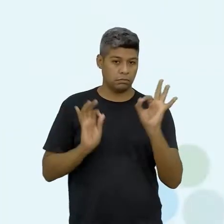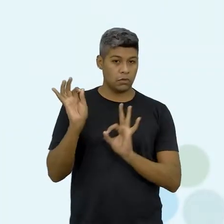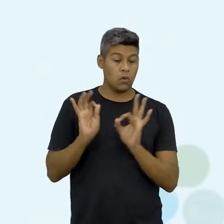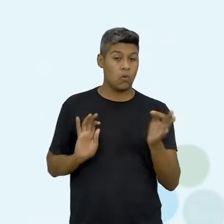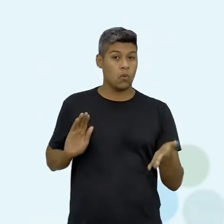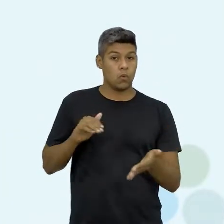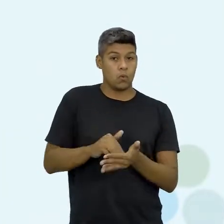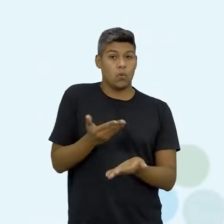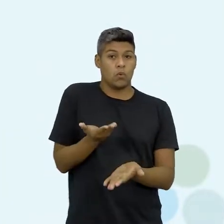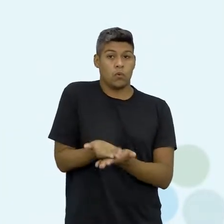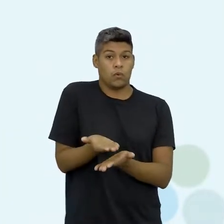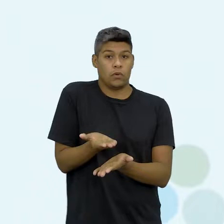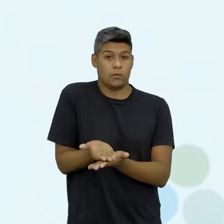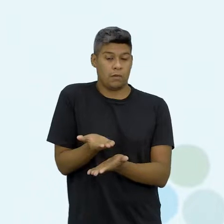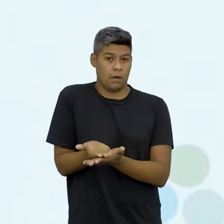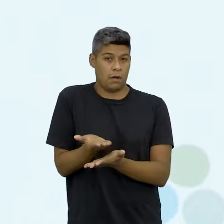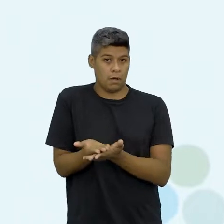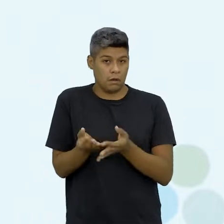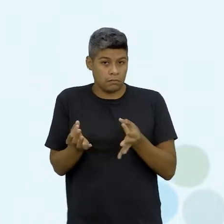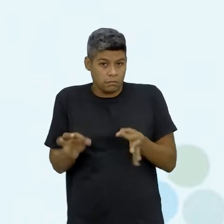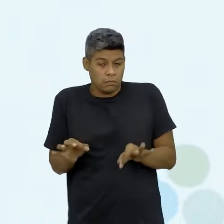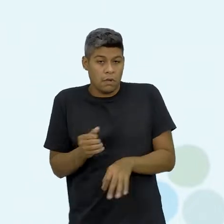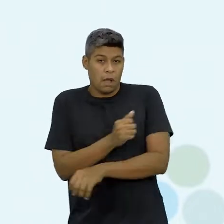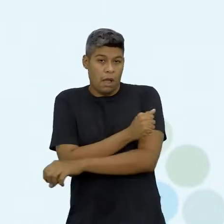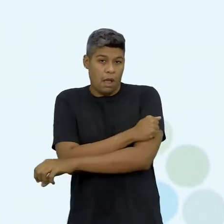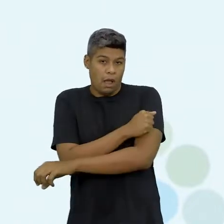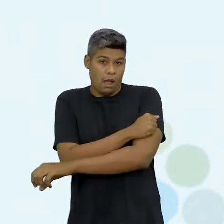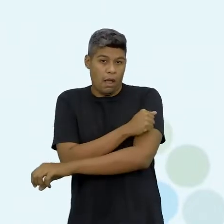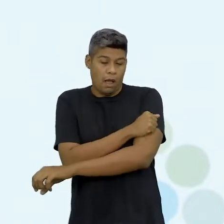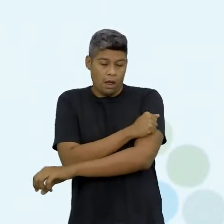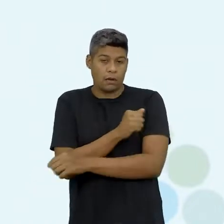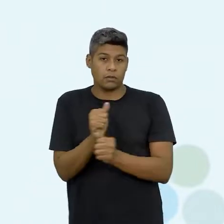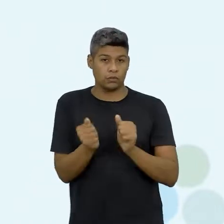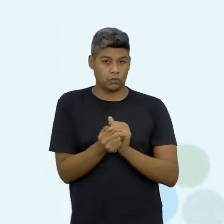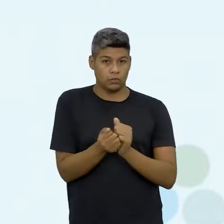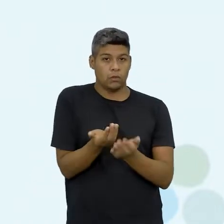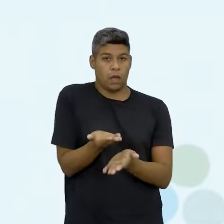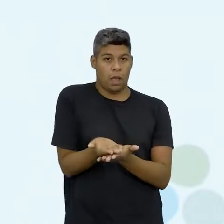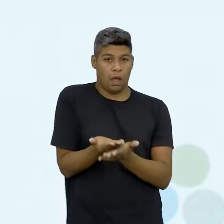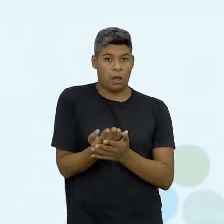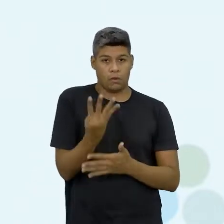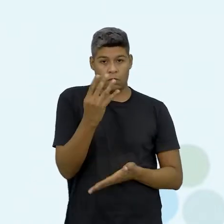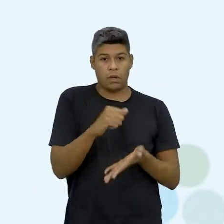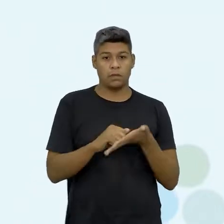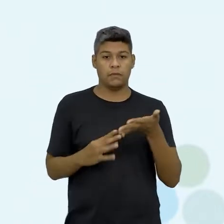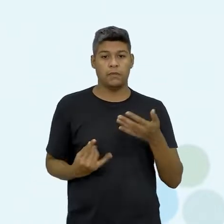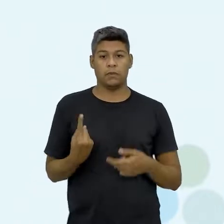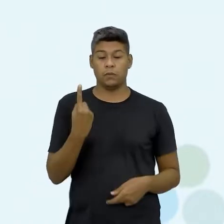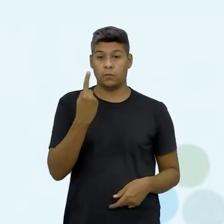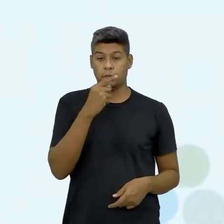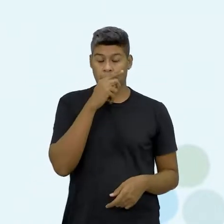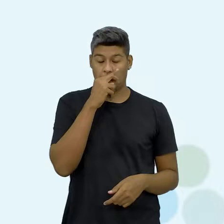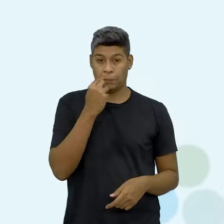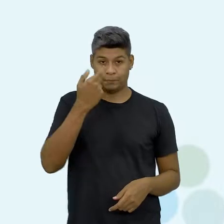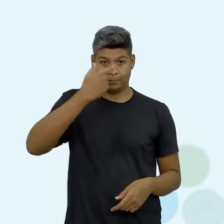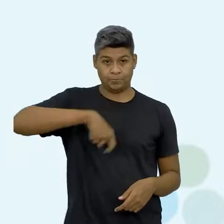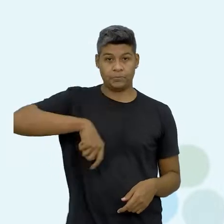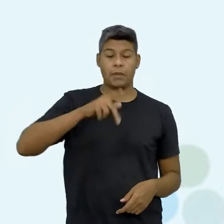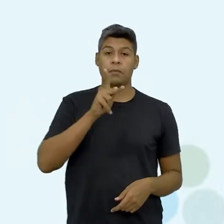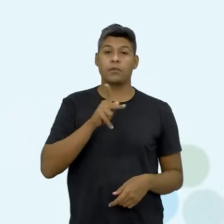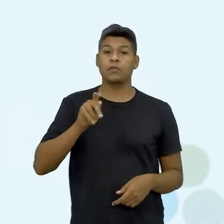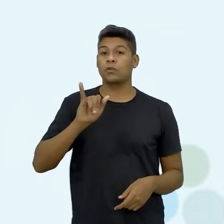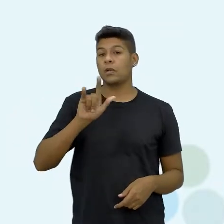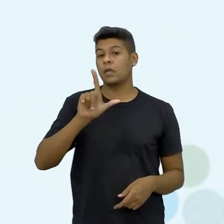última aula da sistematização, aula 4 da semana 4 da atividade 1. Então, eu sou a professora